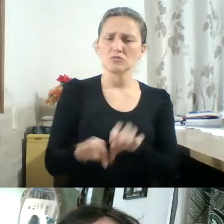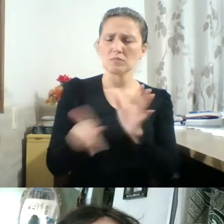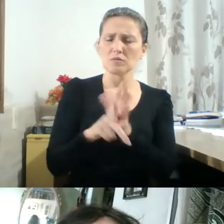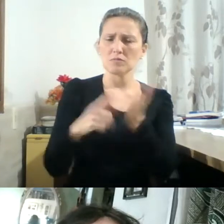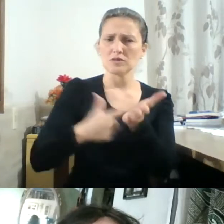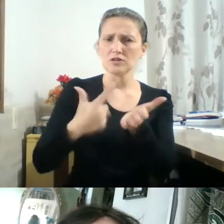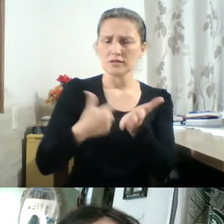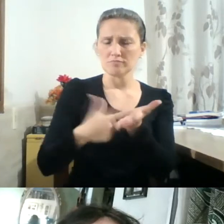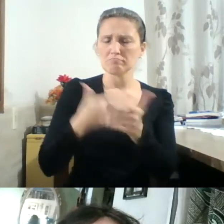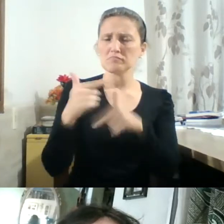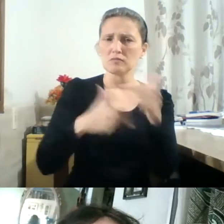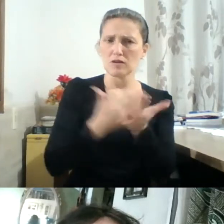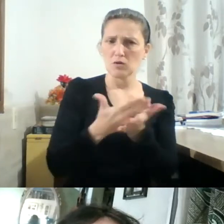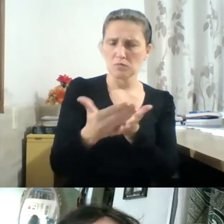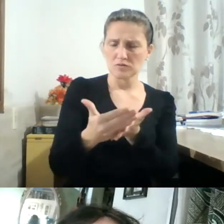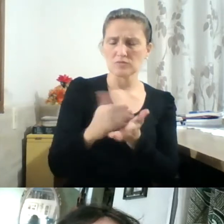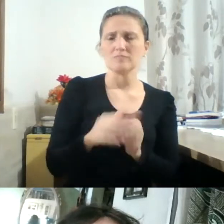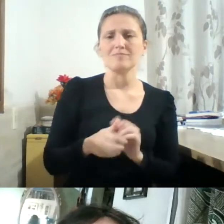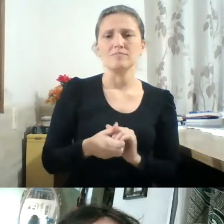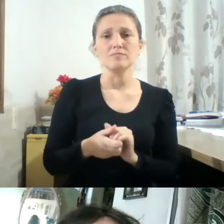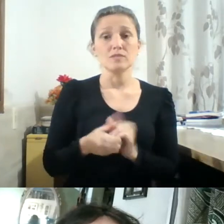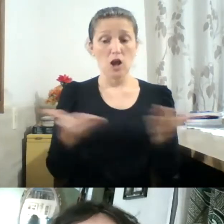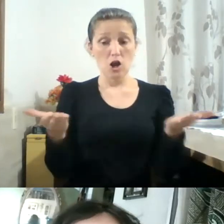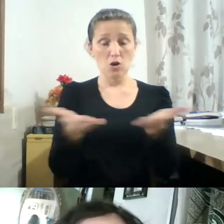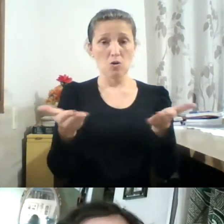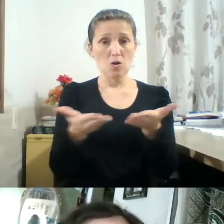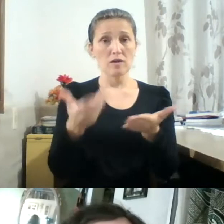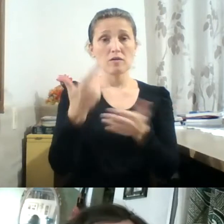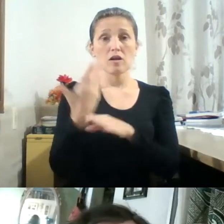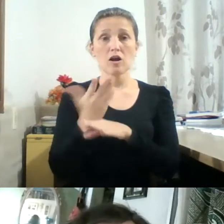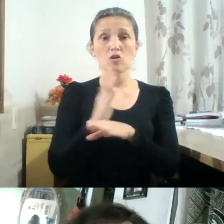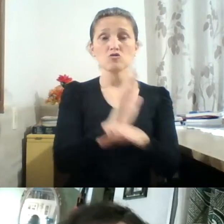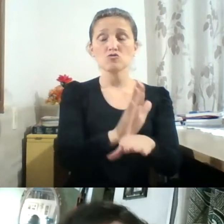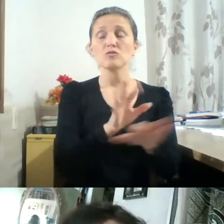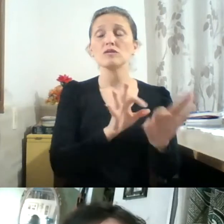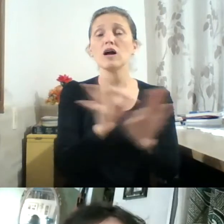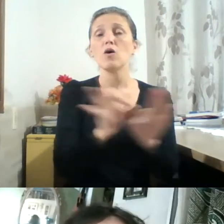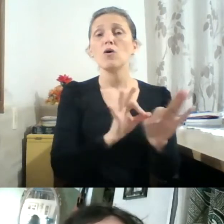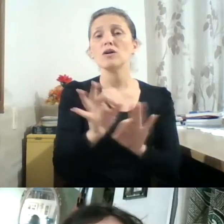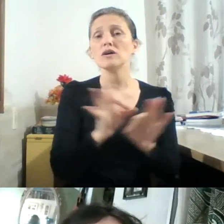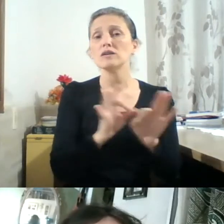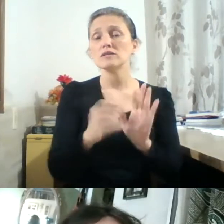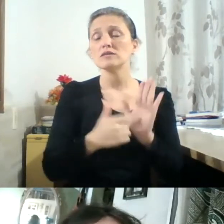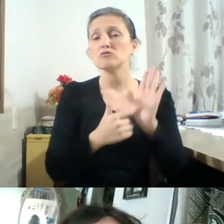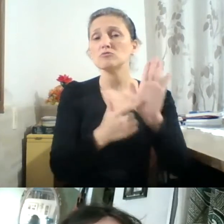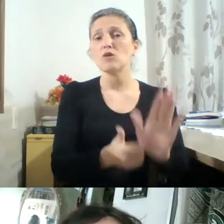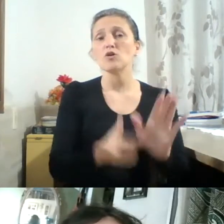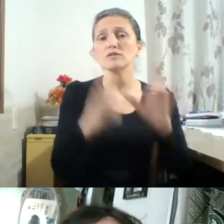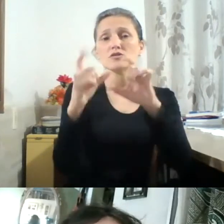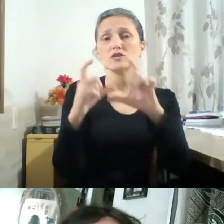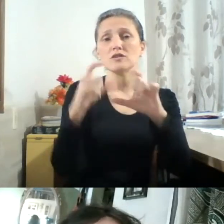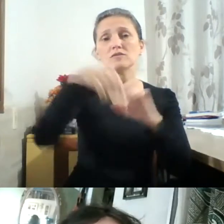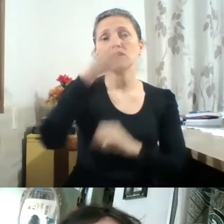LP Editores. Atualmente, colaboradora na organização de mostras e fotolivros no Brasil, Argentina,